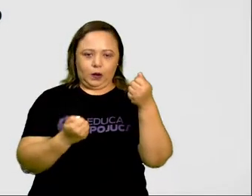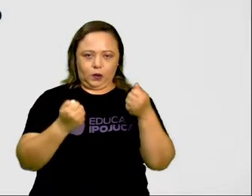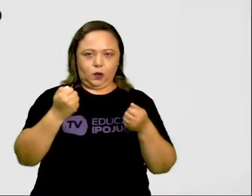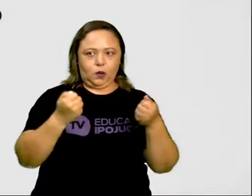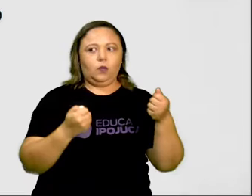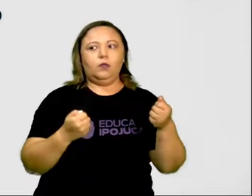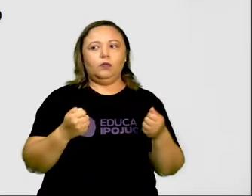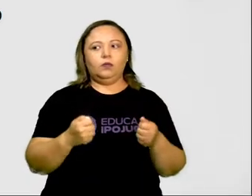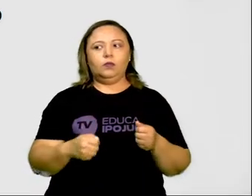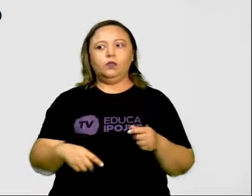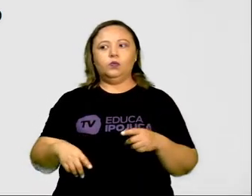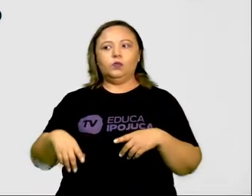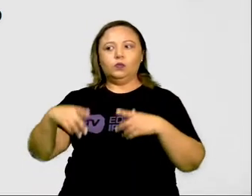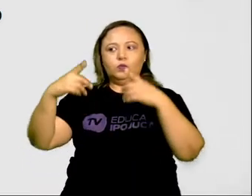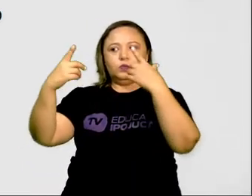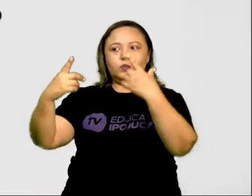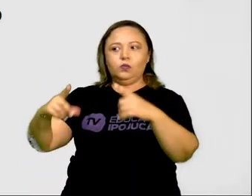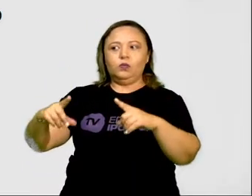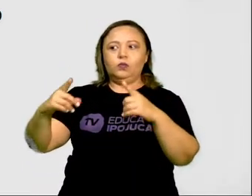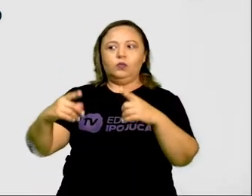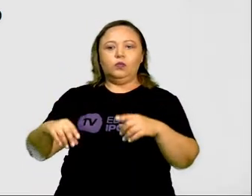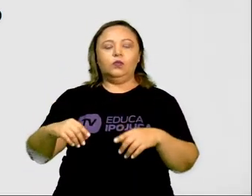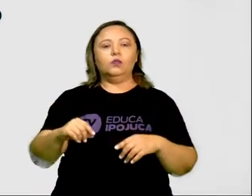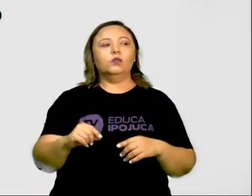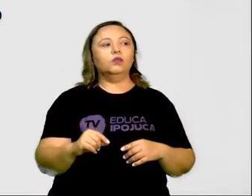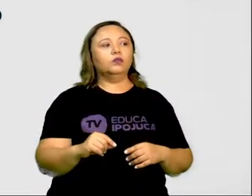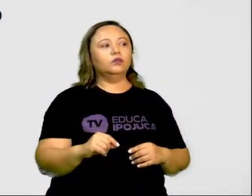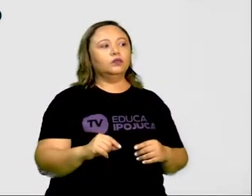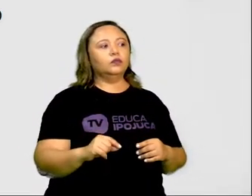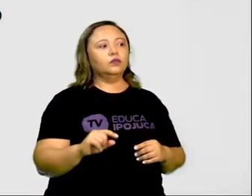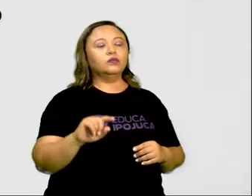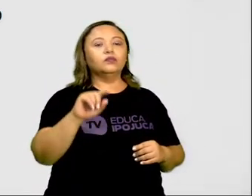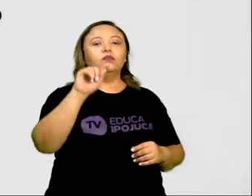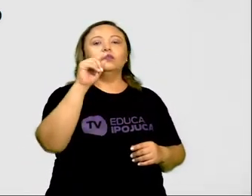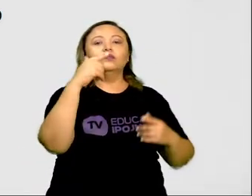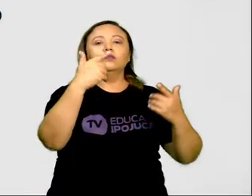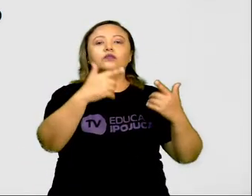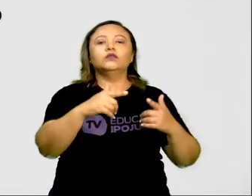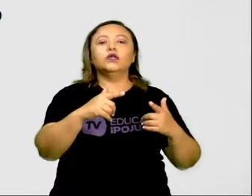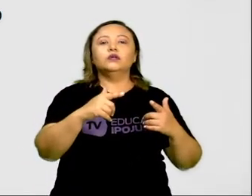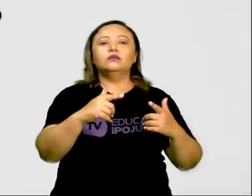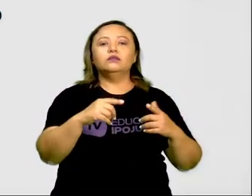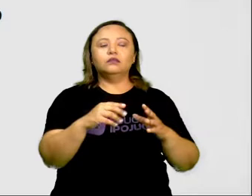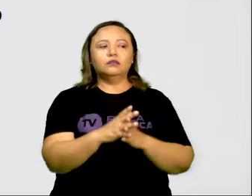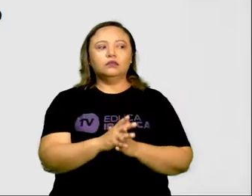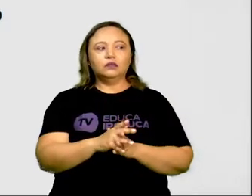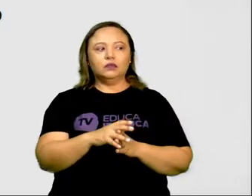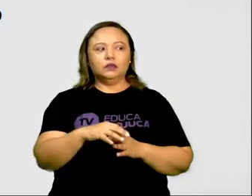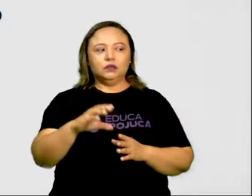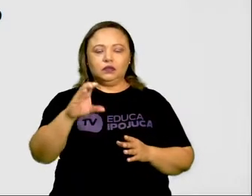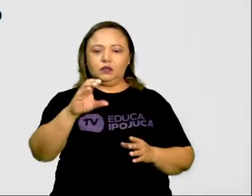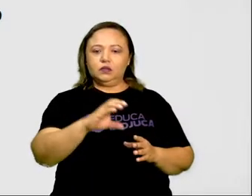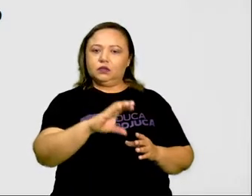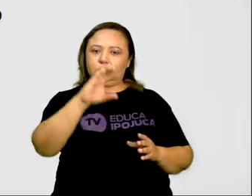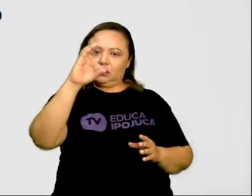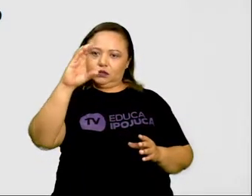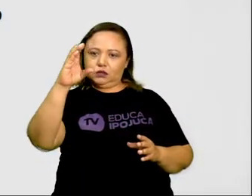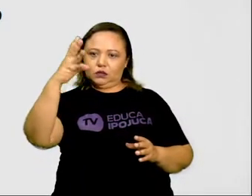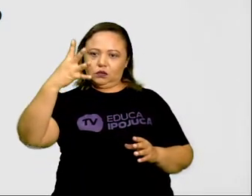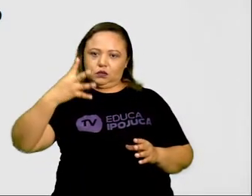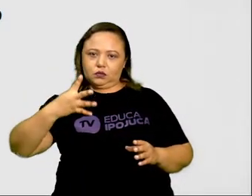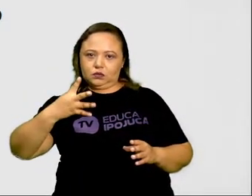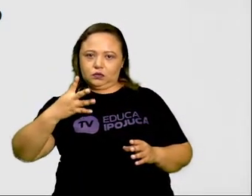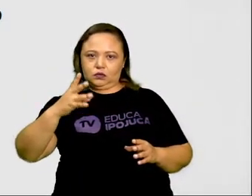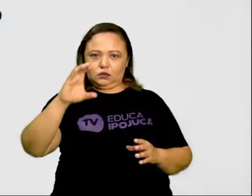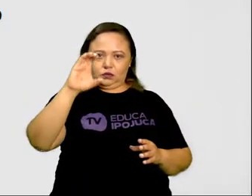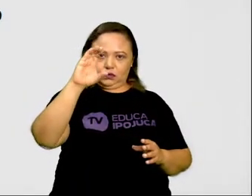O carro está localizado. Olha o carro. Em C, 4. C,